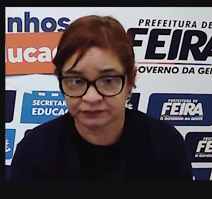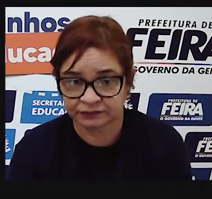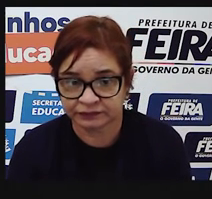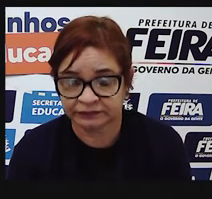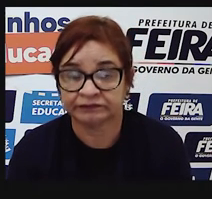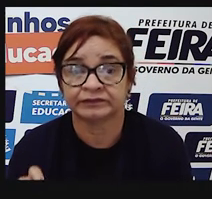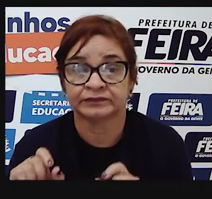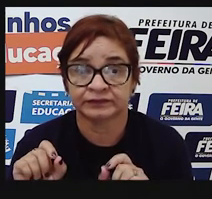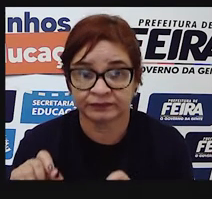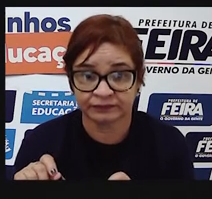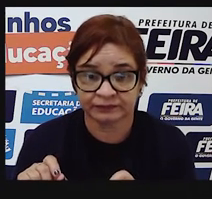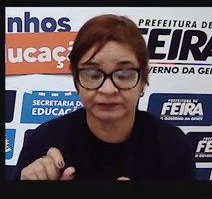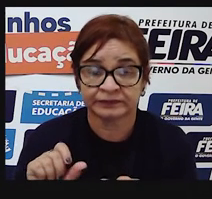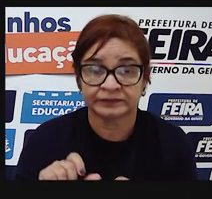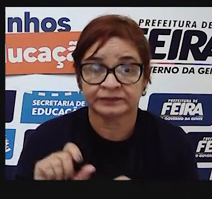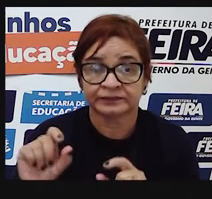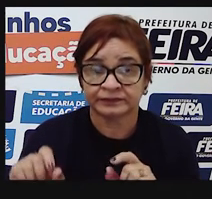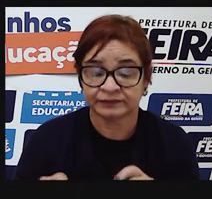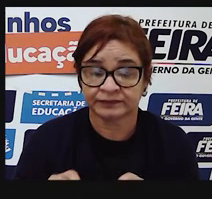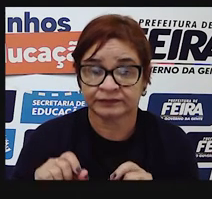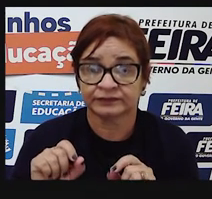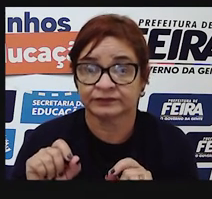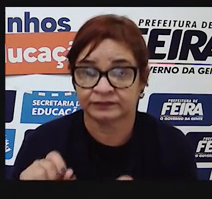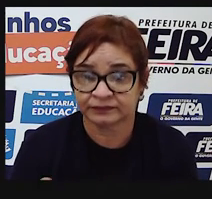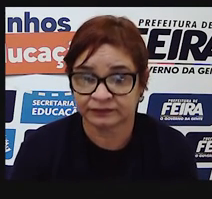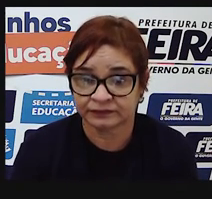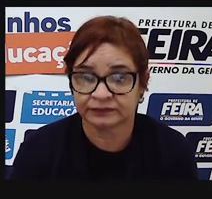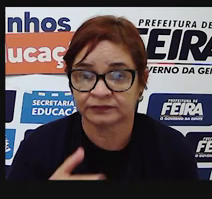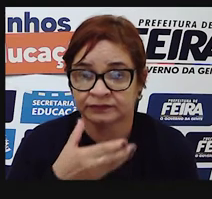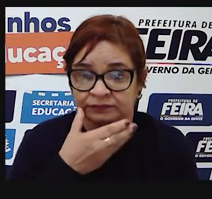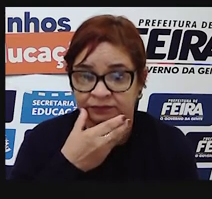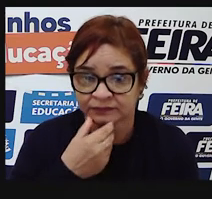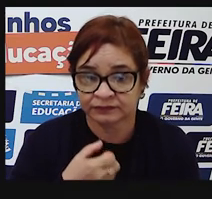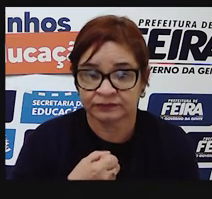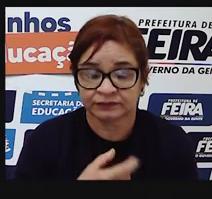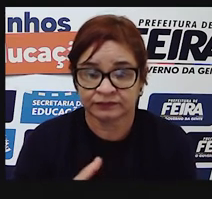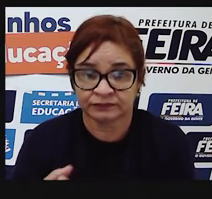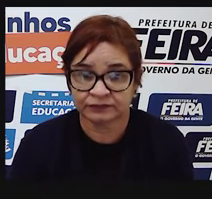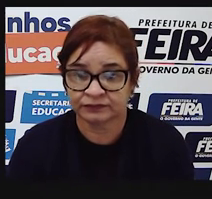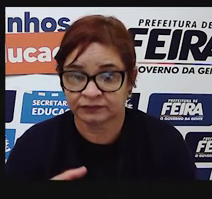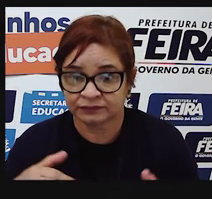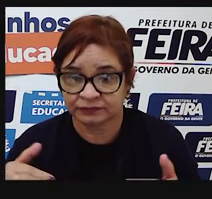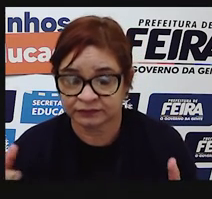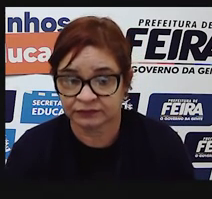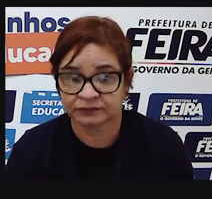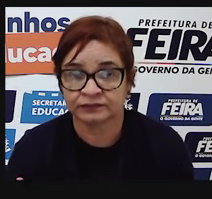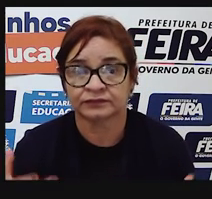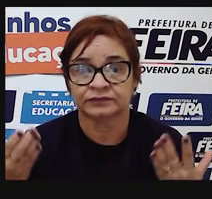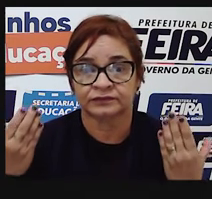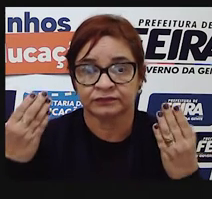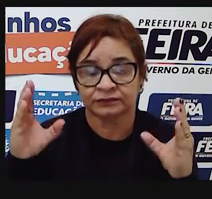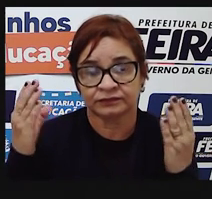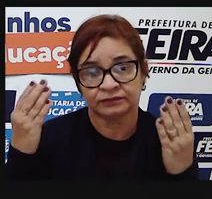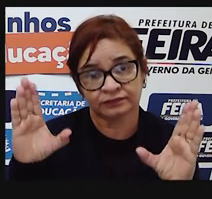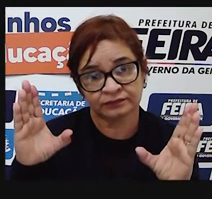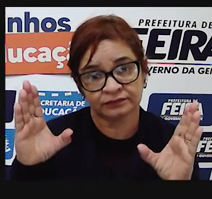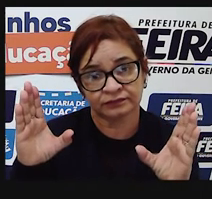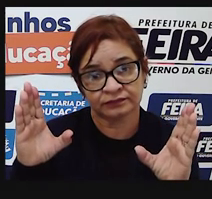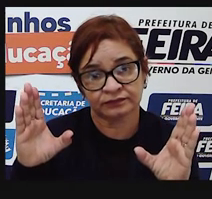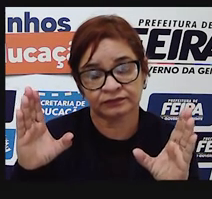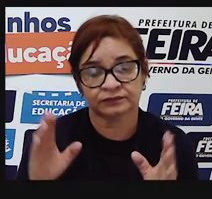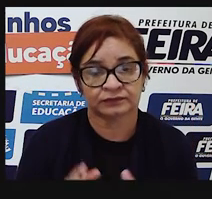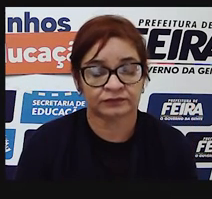referência a Roberto. Então, essa referência a Roberto, neste caso aqui, é chamada de